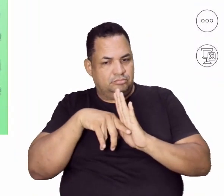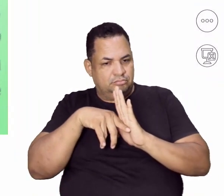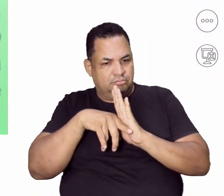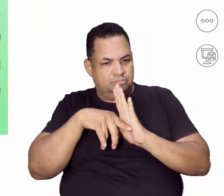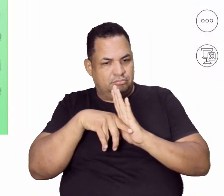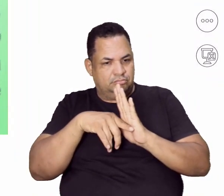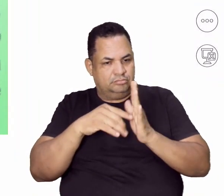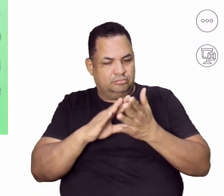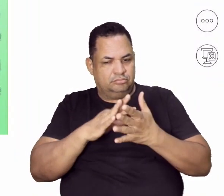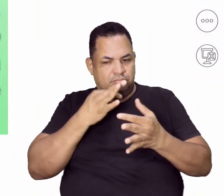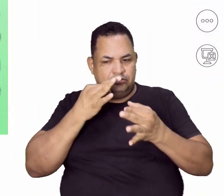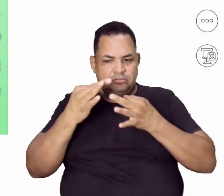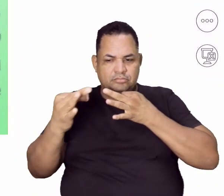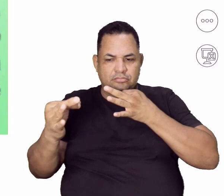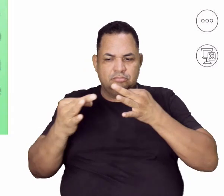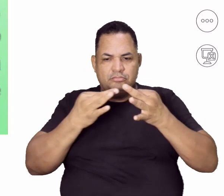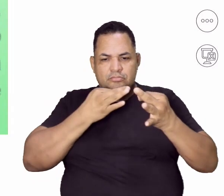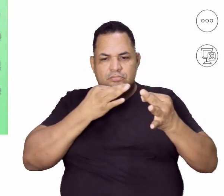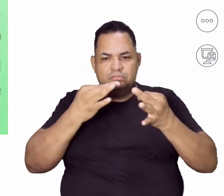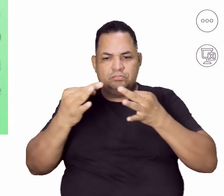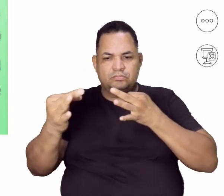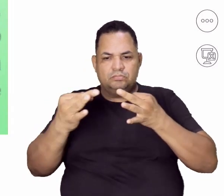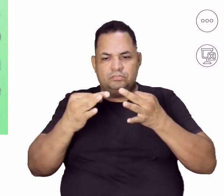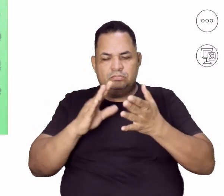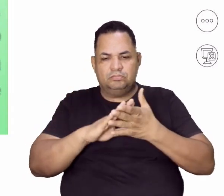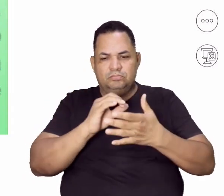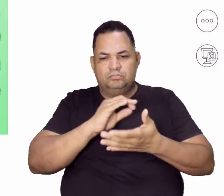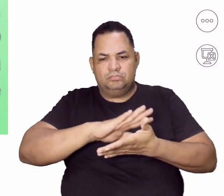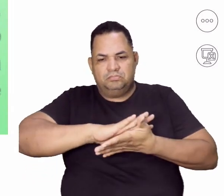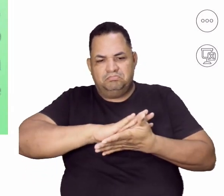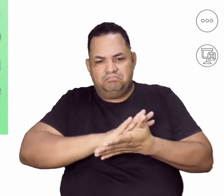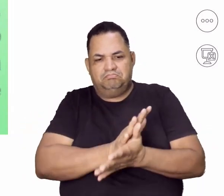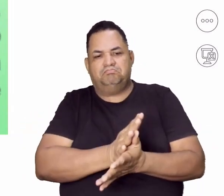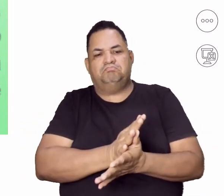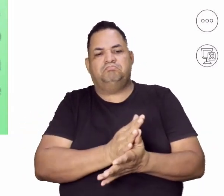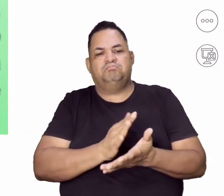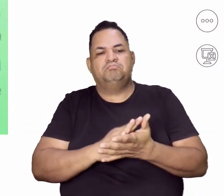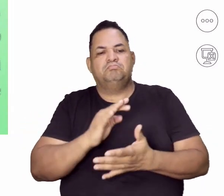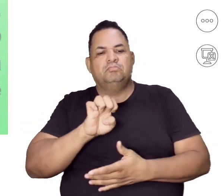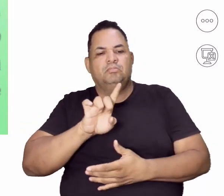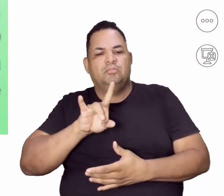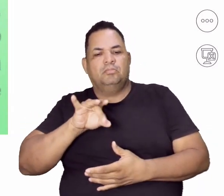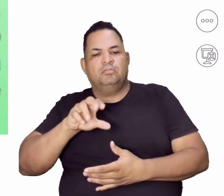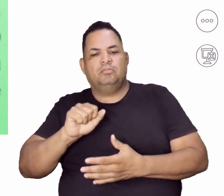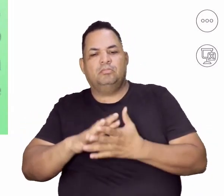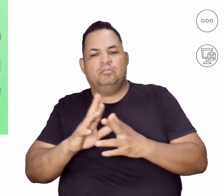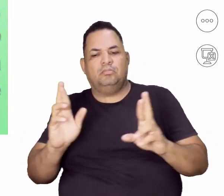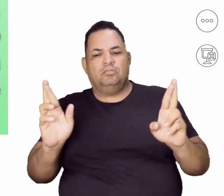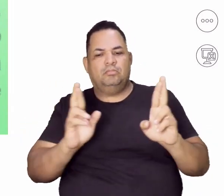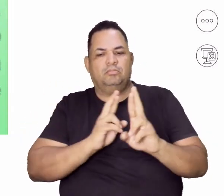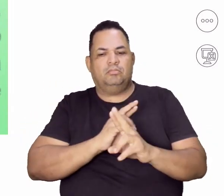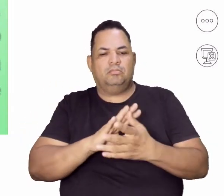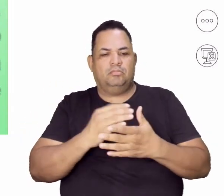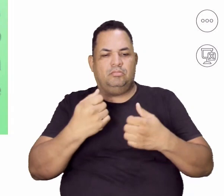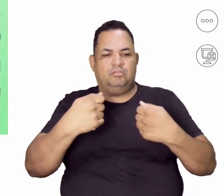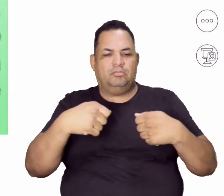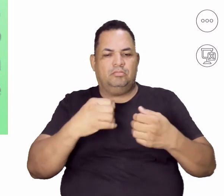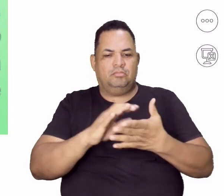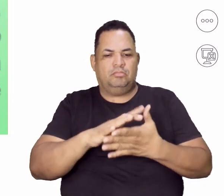criticamente preconceitos, estereótipos e relações de poder